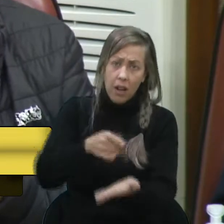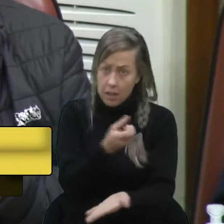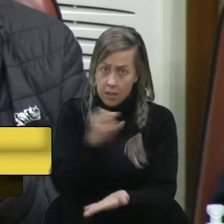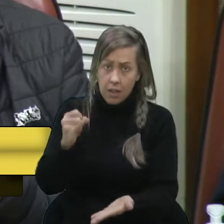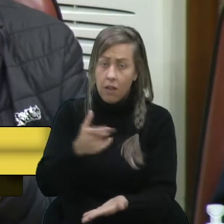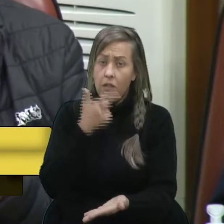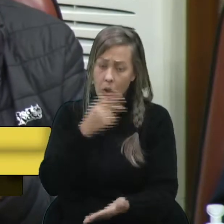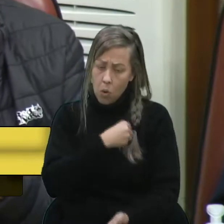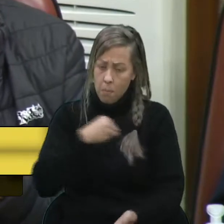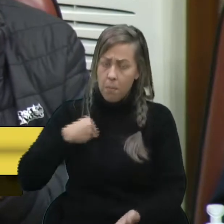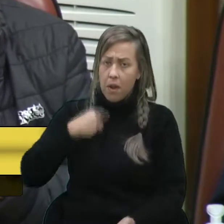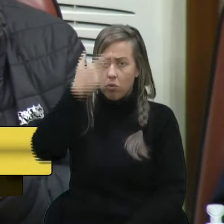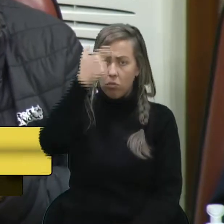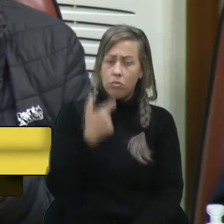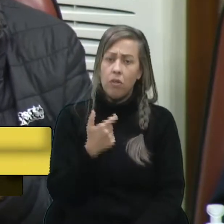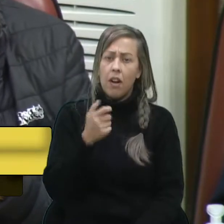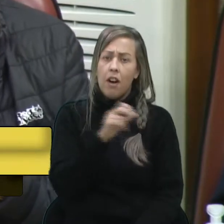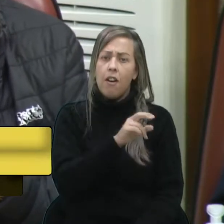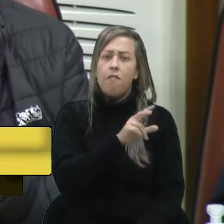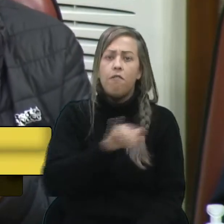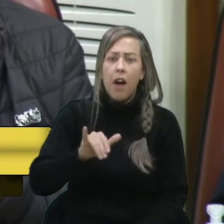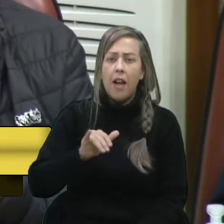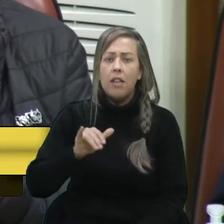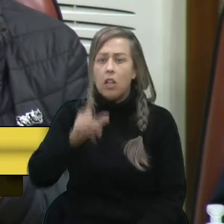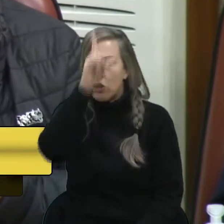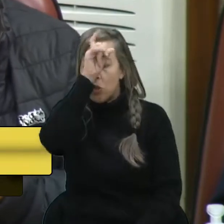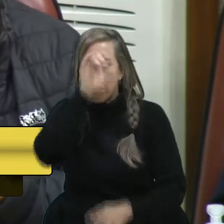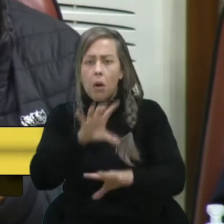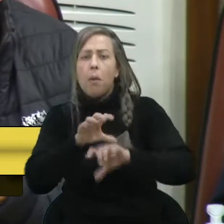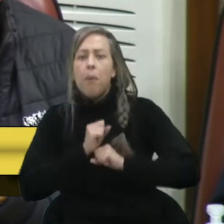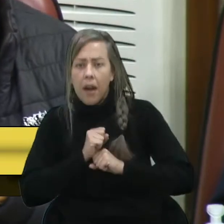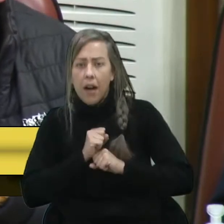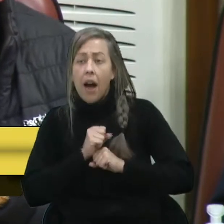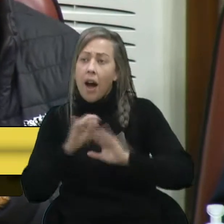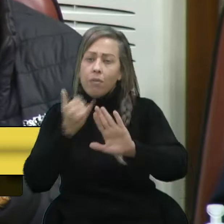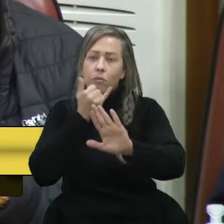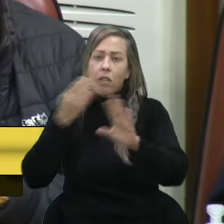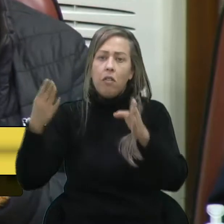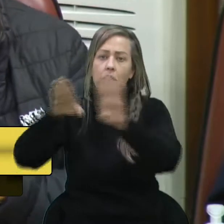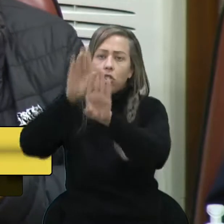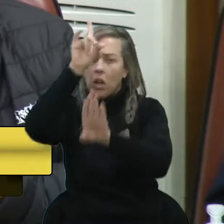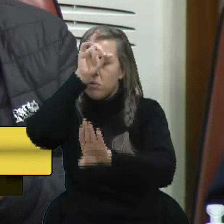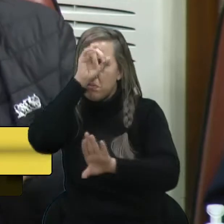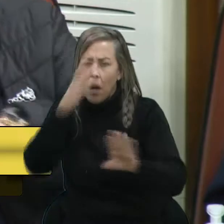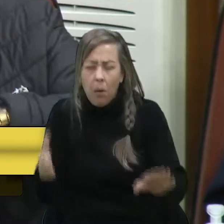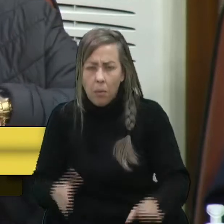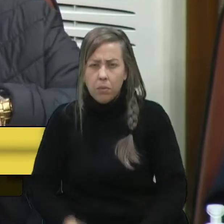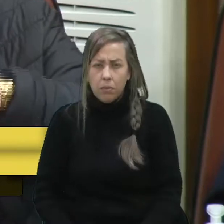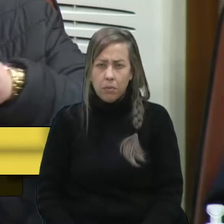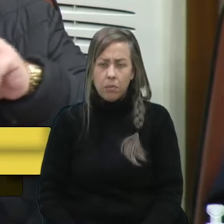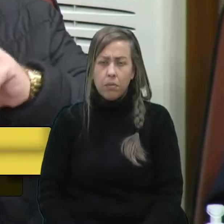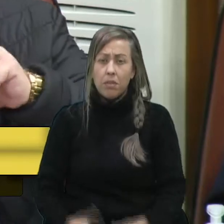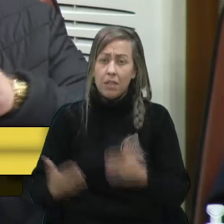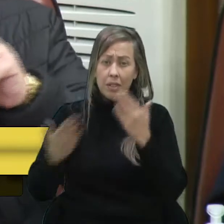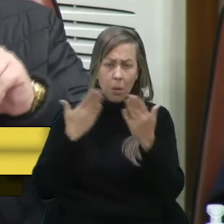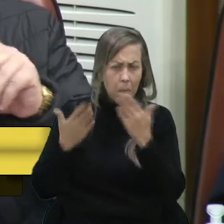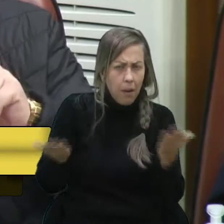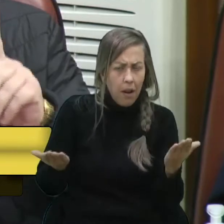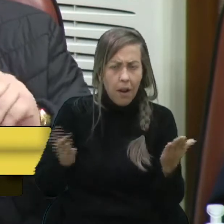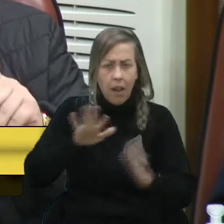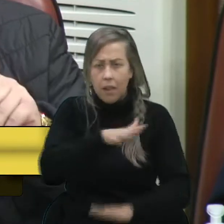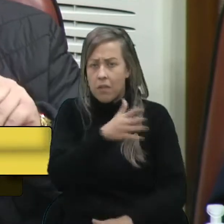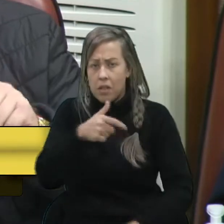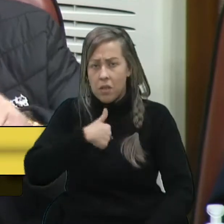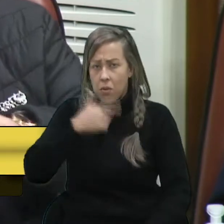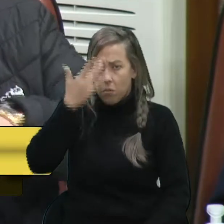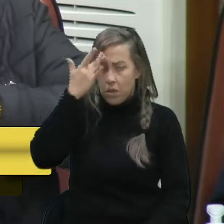citou o médico, ele vai no hospital e contaminado, eles não vão lá fechar o hospital. Talvez, e não tenho